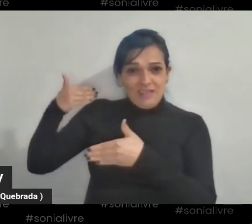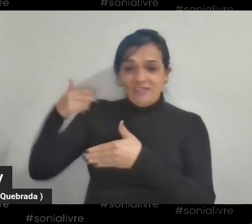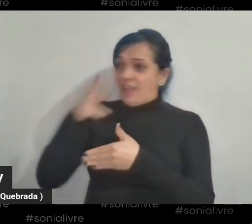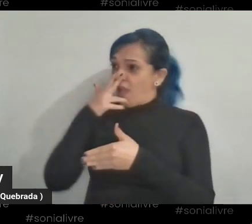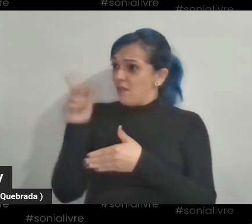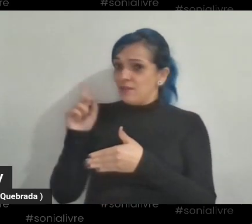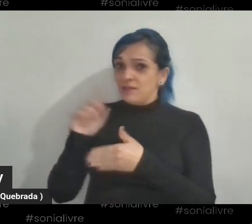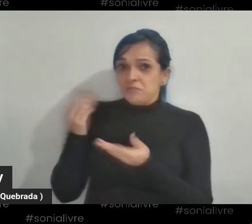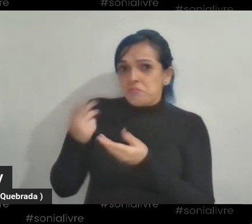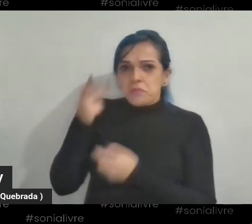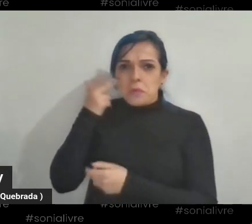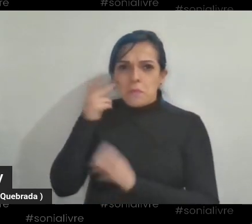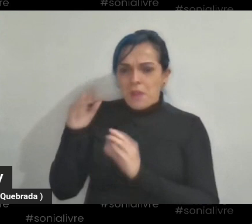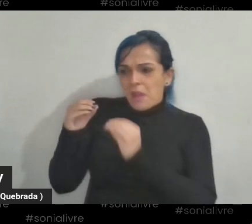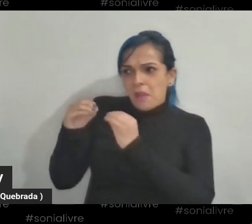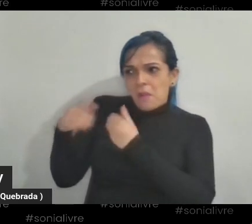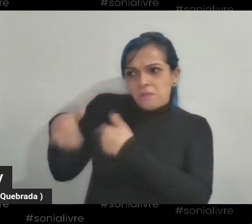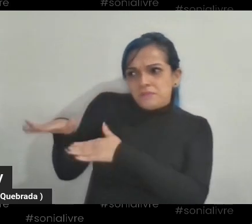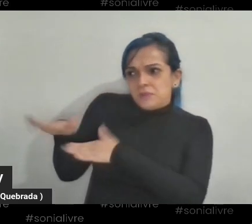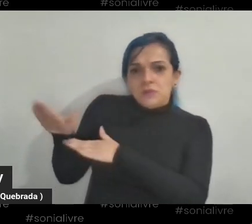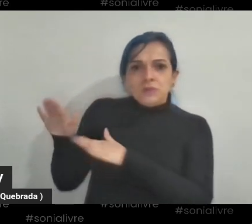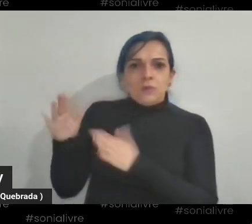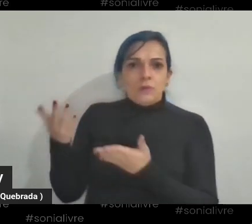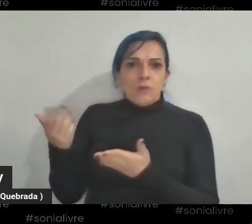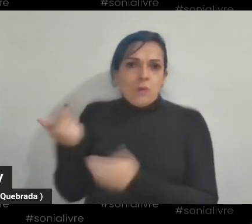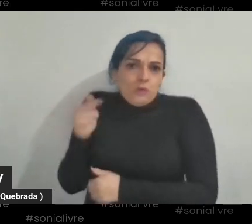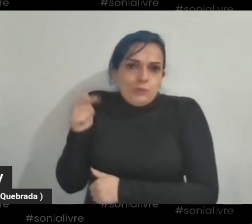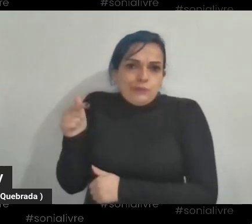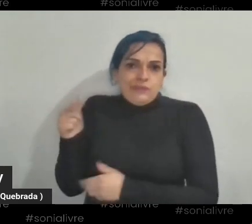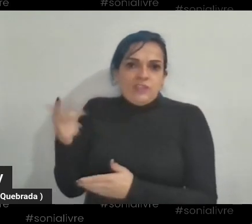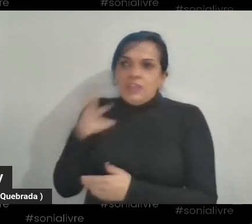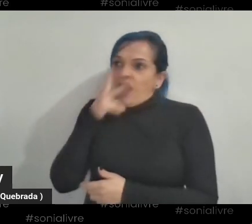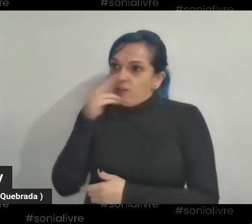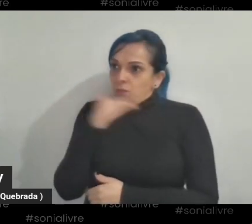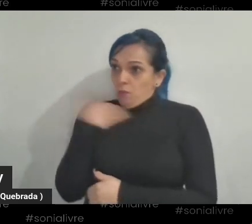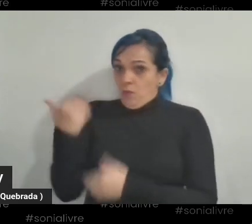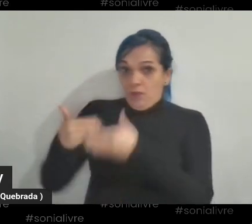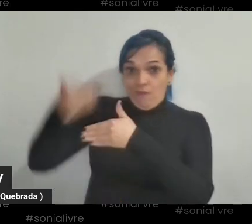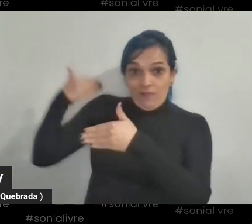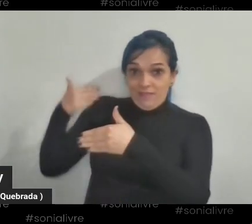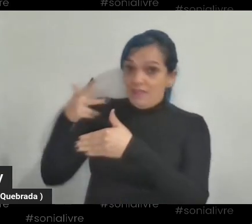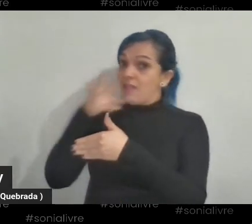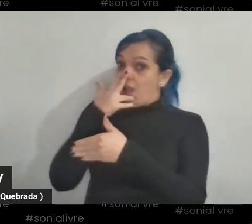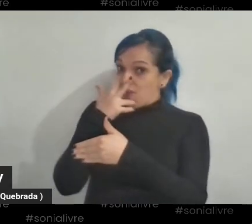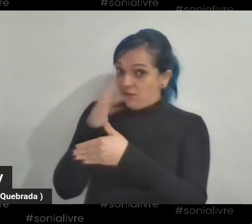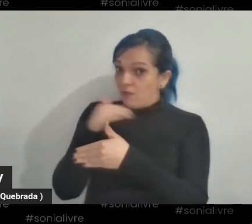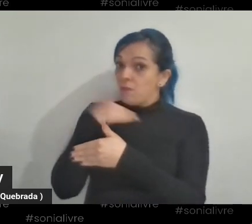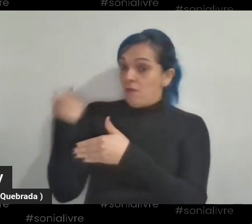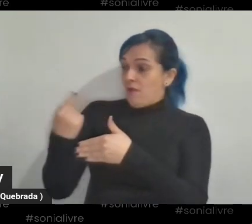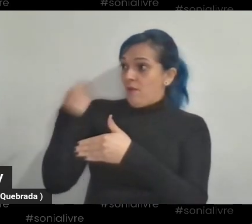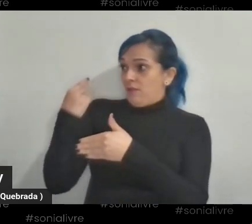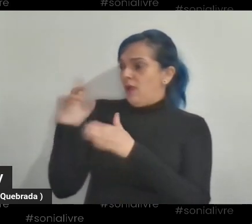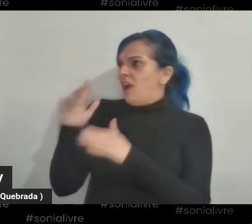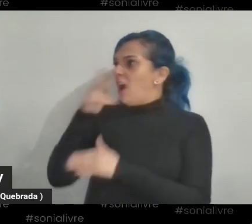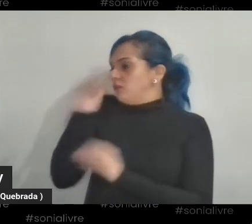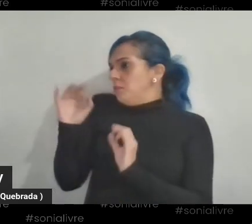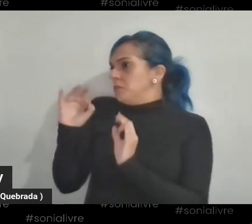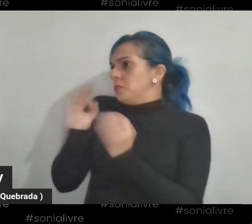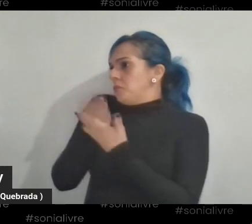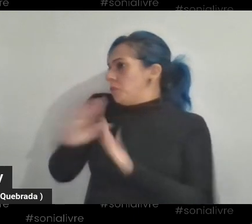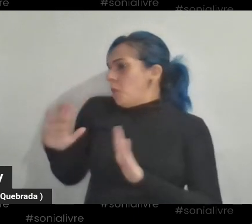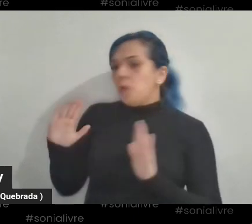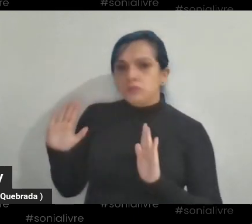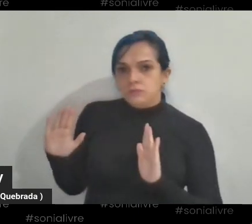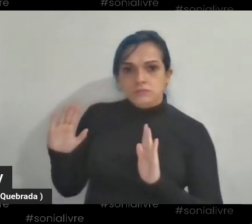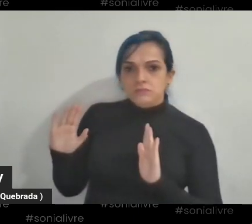conforme ela havia sido educada, ou ela nem existia mais, então, para a gente, já era meio que um assunto meio que resolvido, uma vez que a minha mãe já tinha